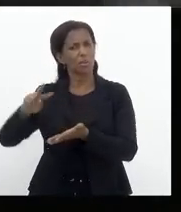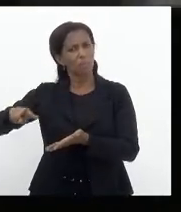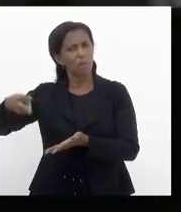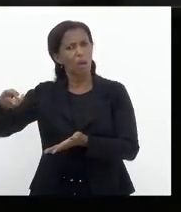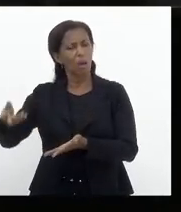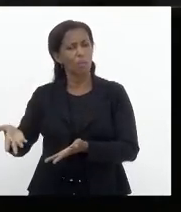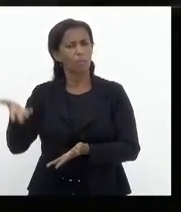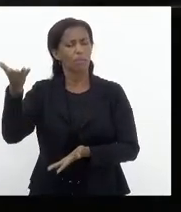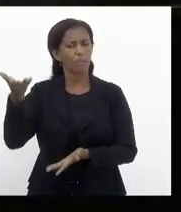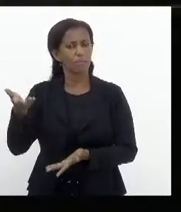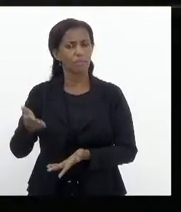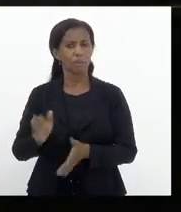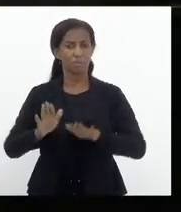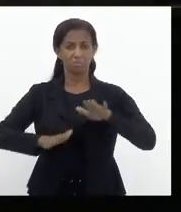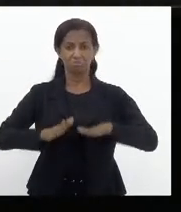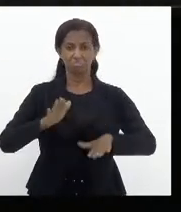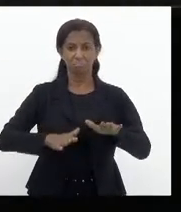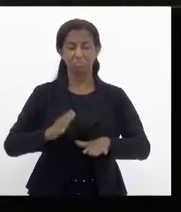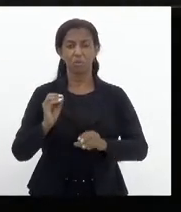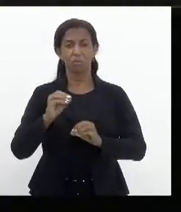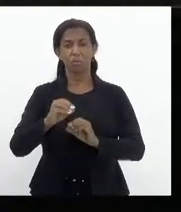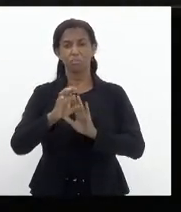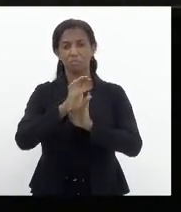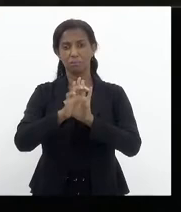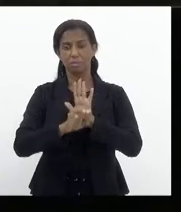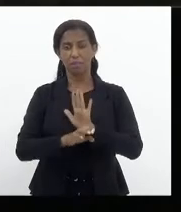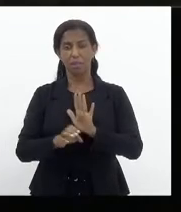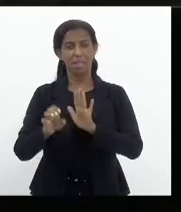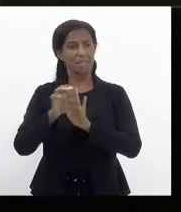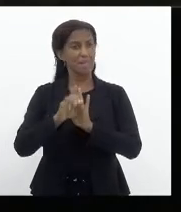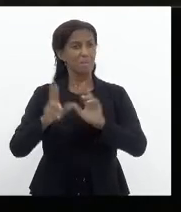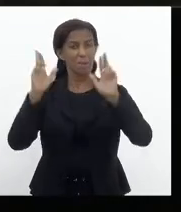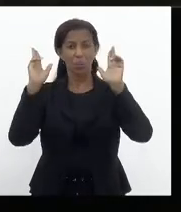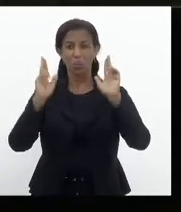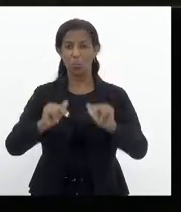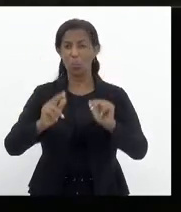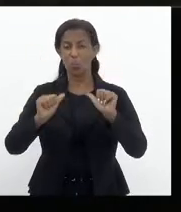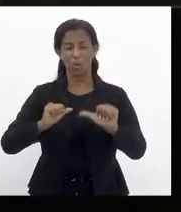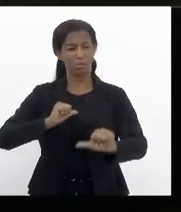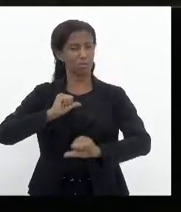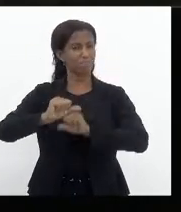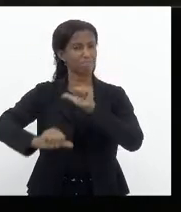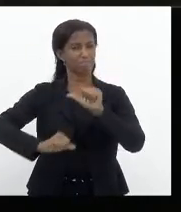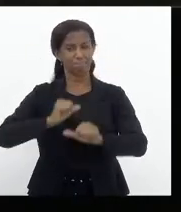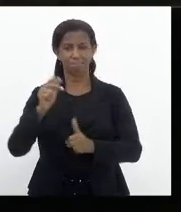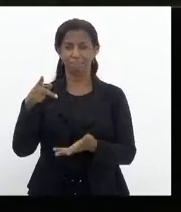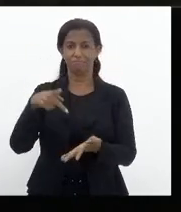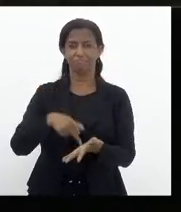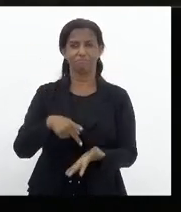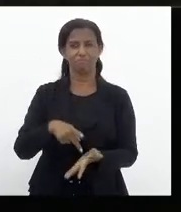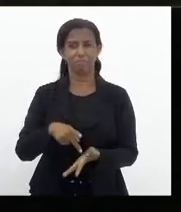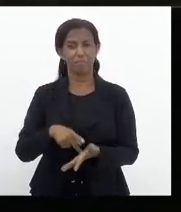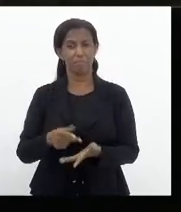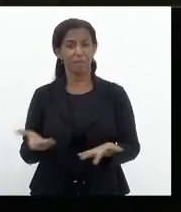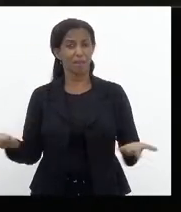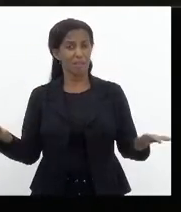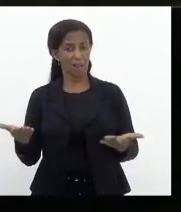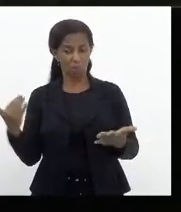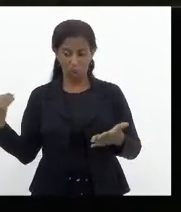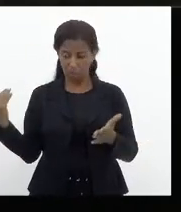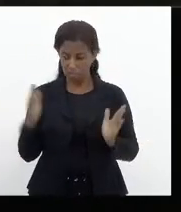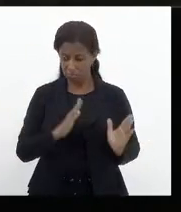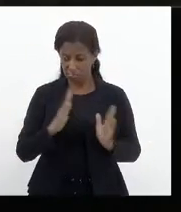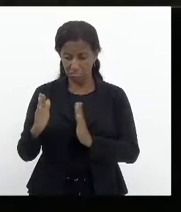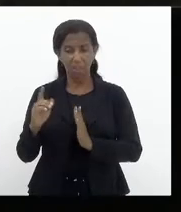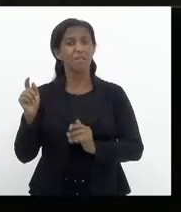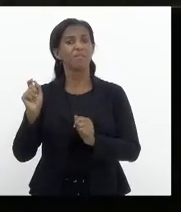embora colocássemos essa emenda. Essa emenda nunca foi tornada realidade e, recentemente,